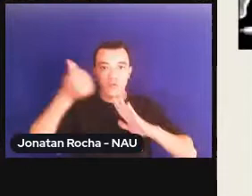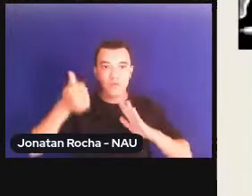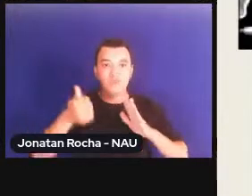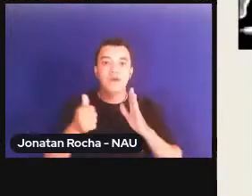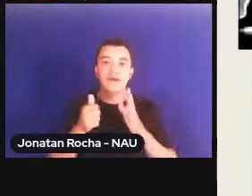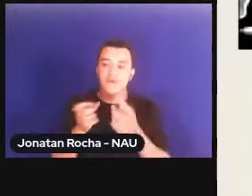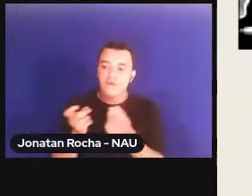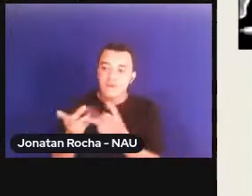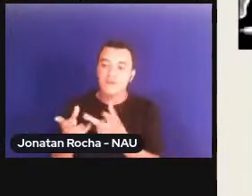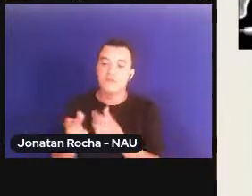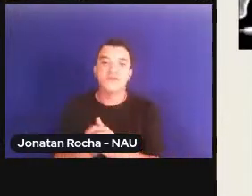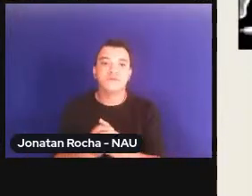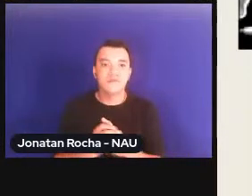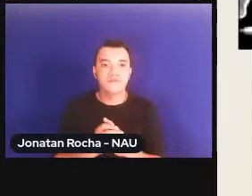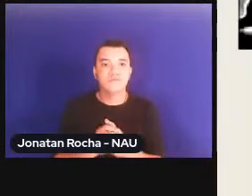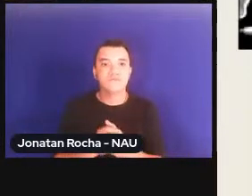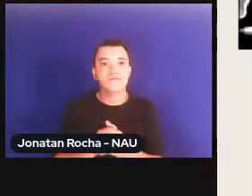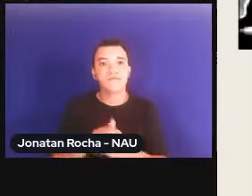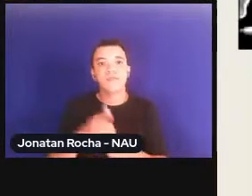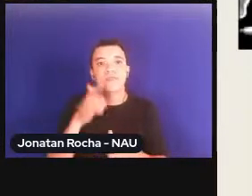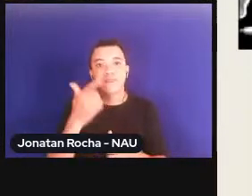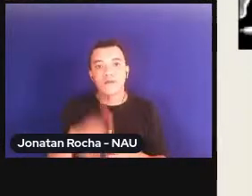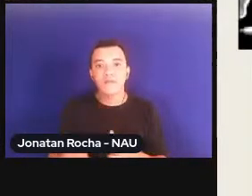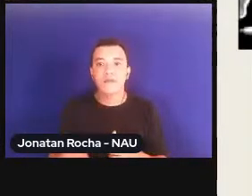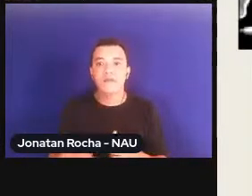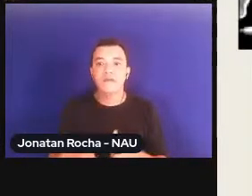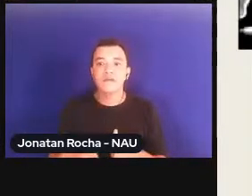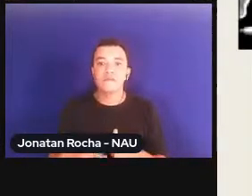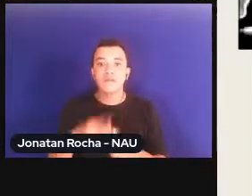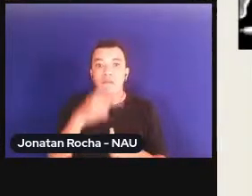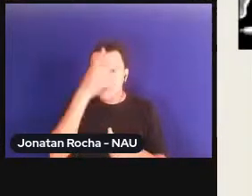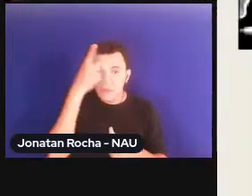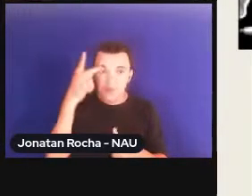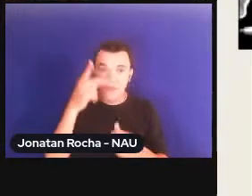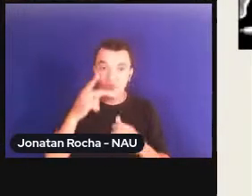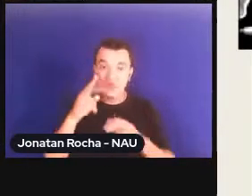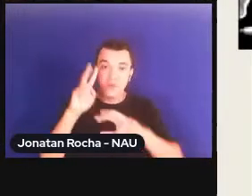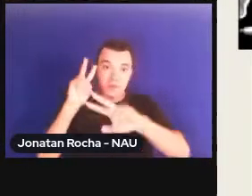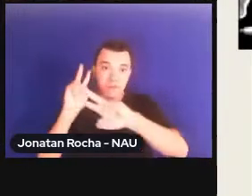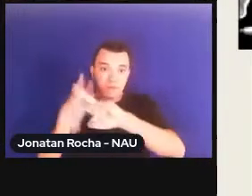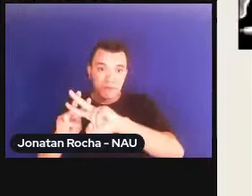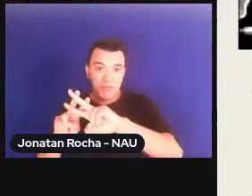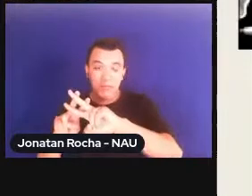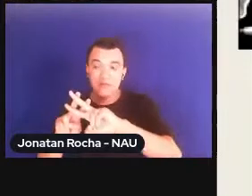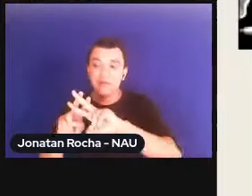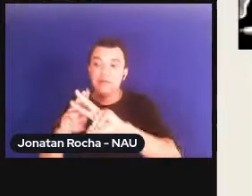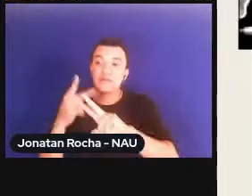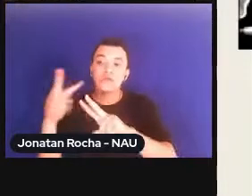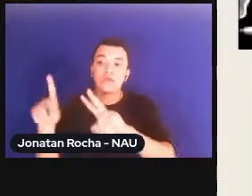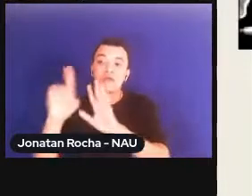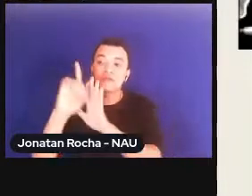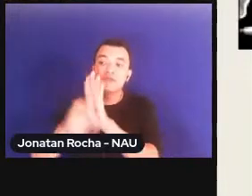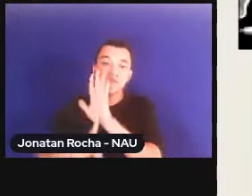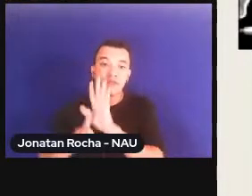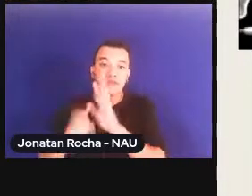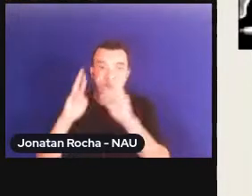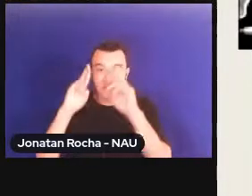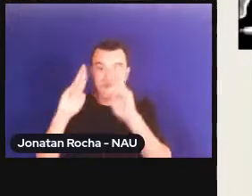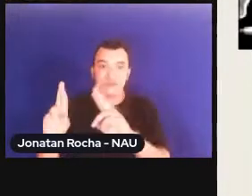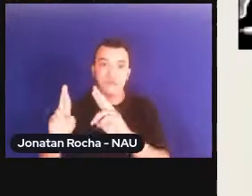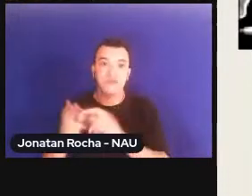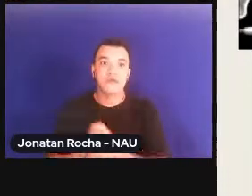própria dignidade de pessoas presas ou em situação de cássere, à questão ambiental,